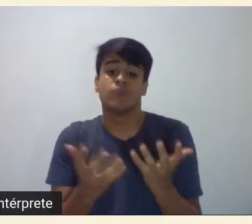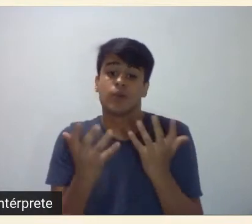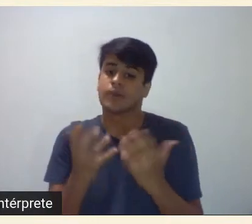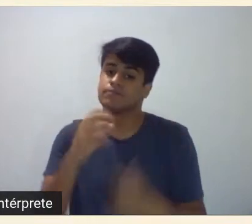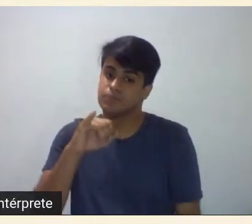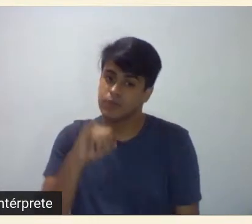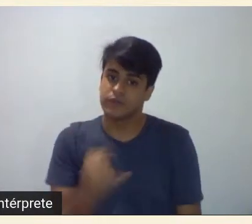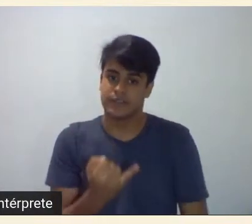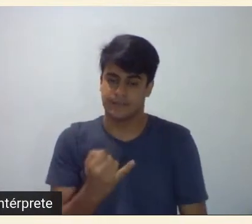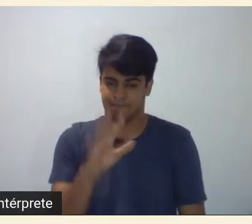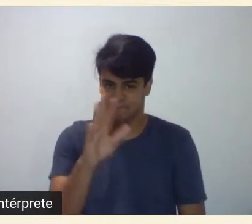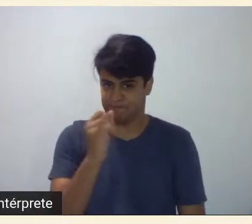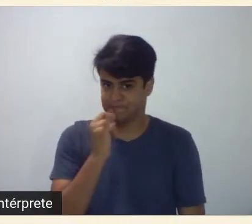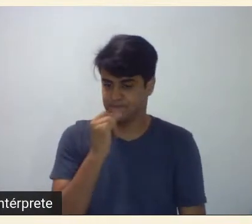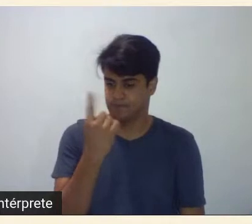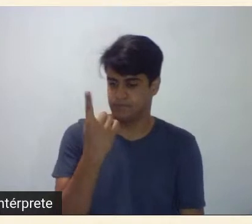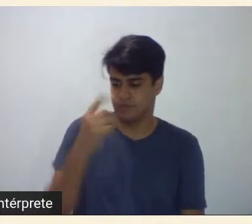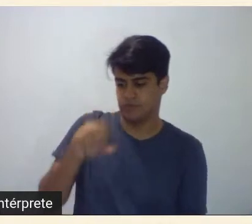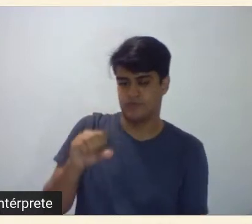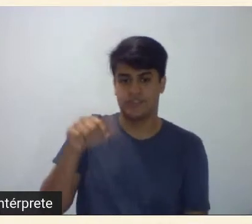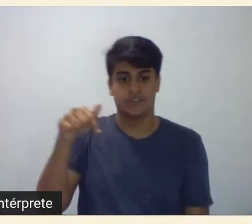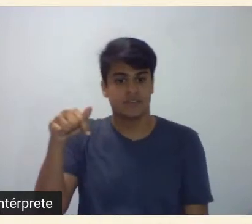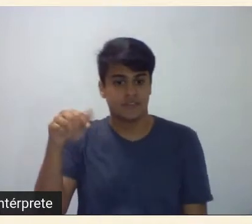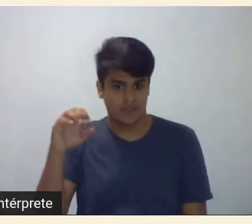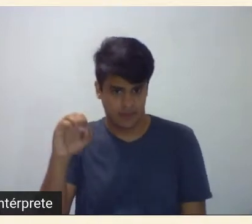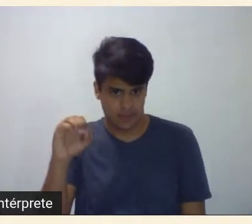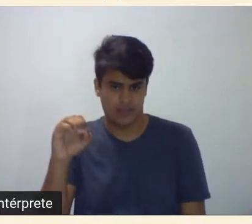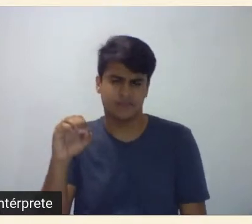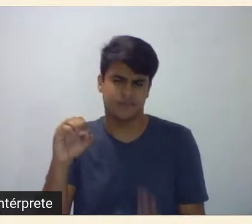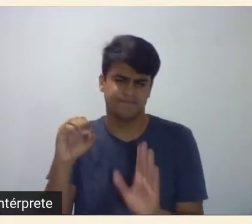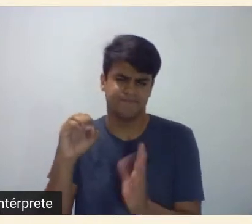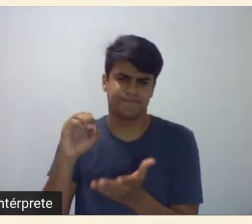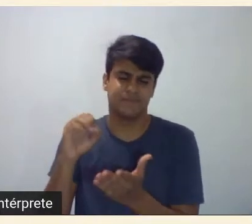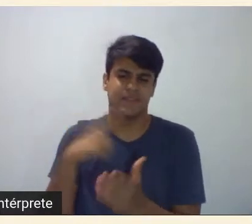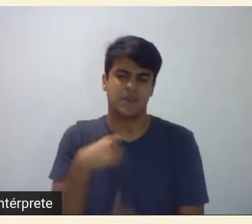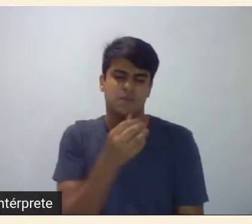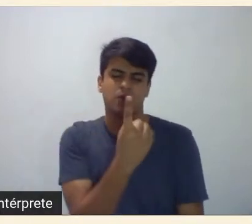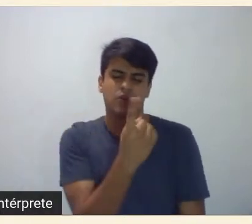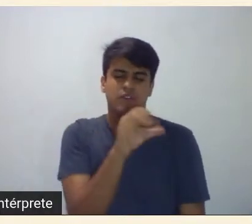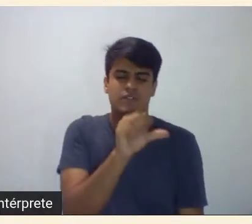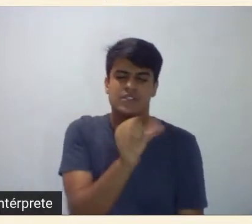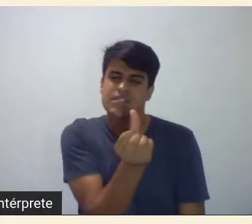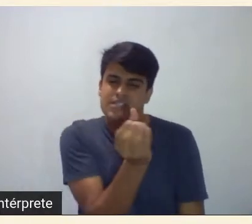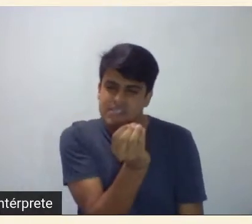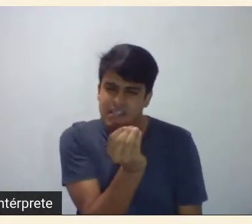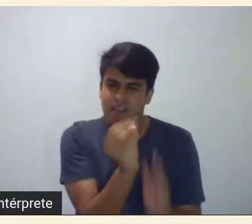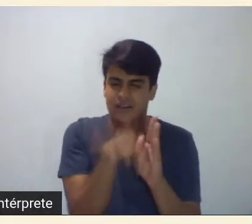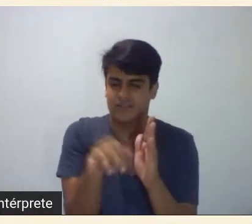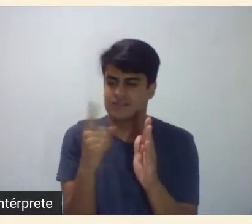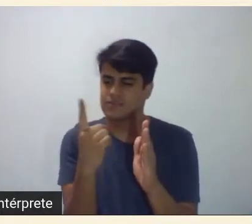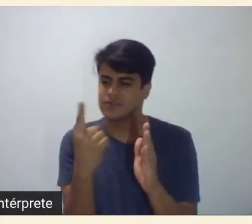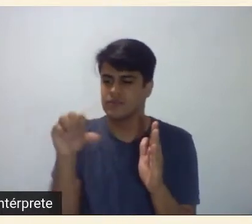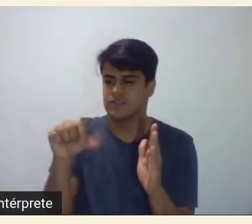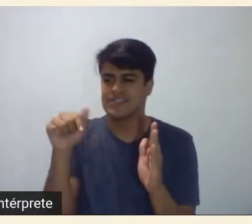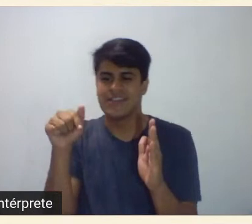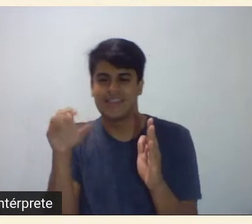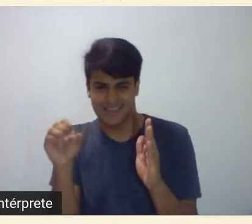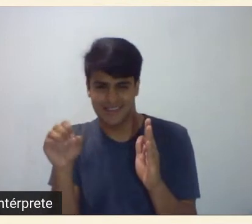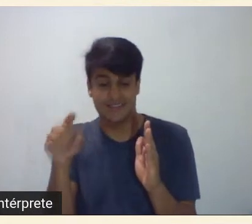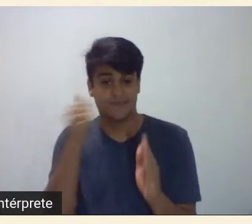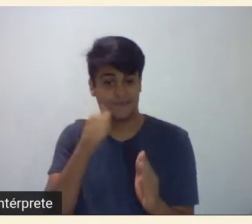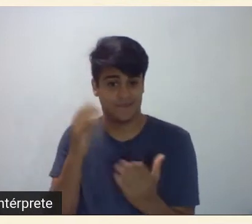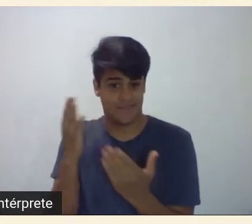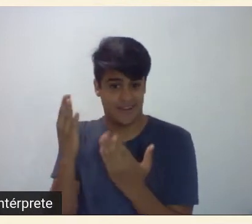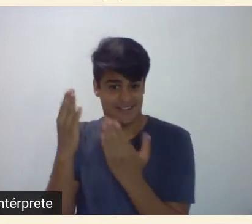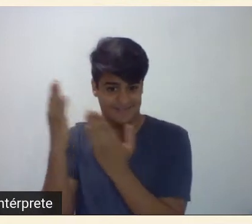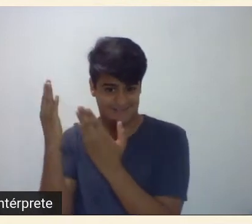quer dizer em 1970 no final da década de 60 Aracy fez um mestrado sobre a